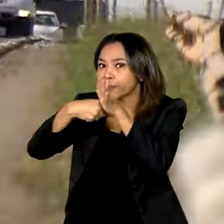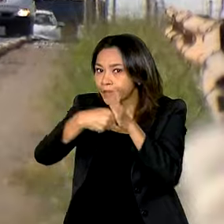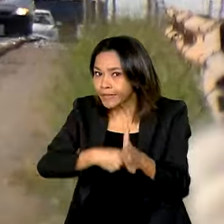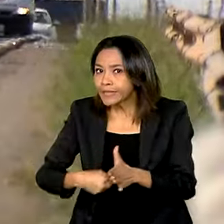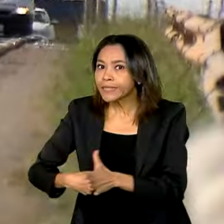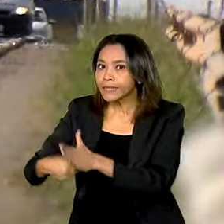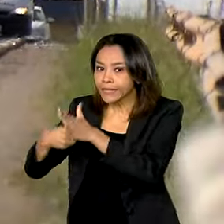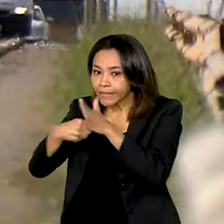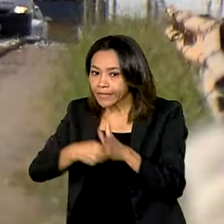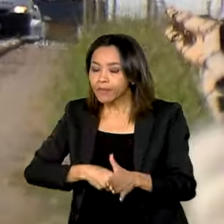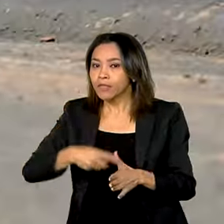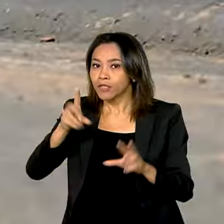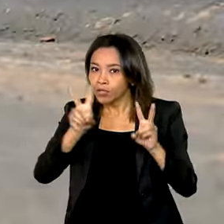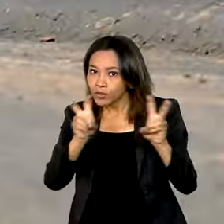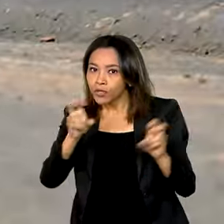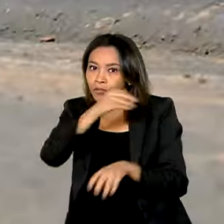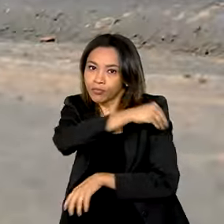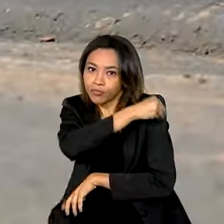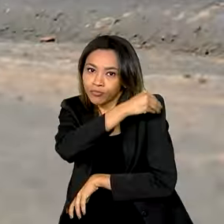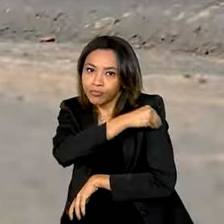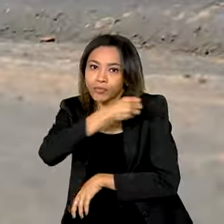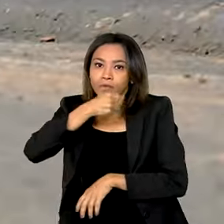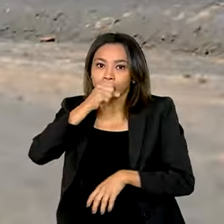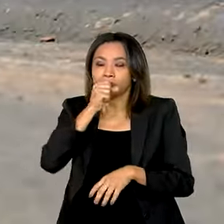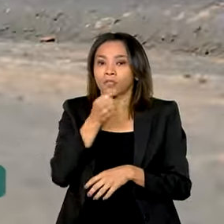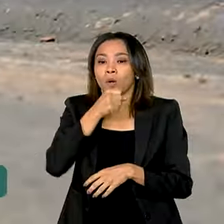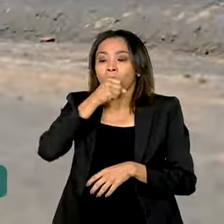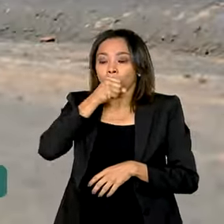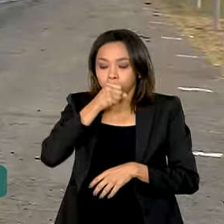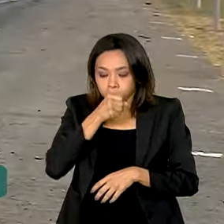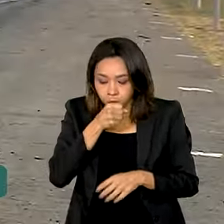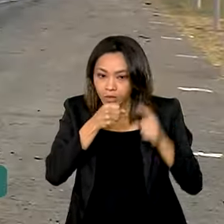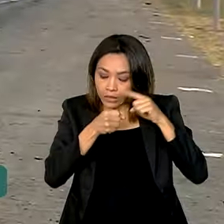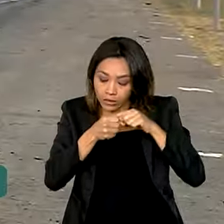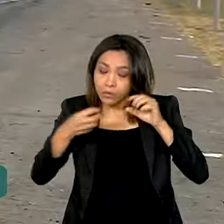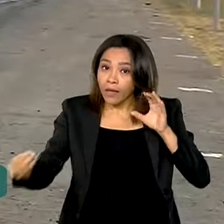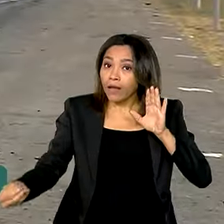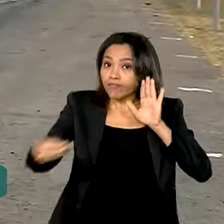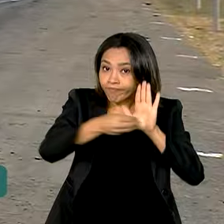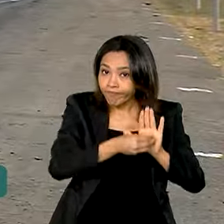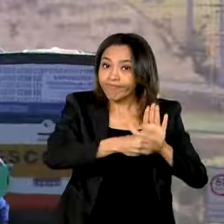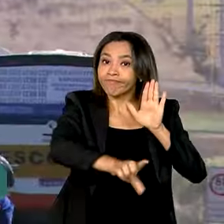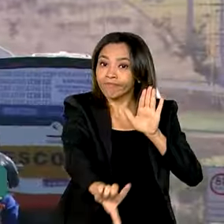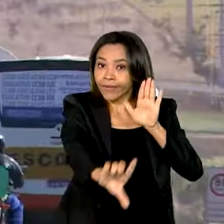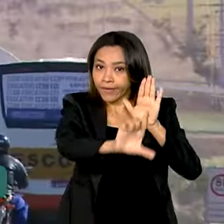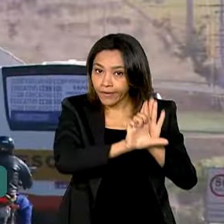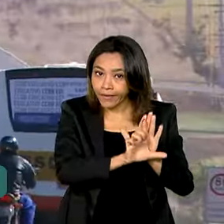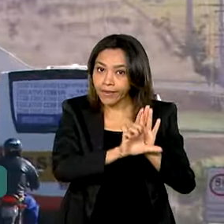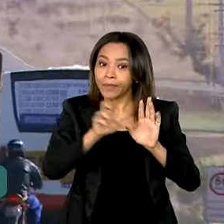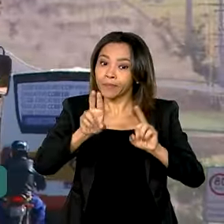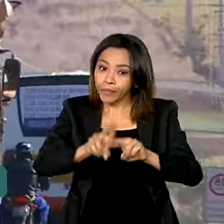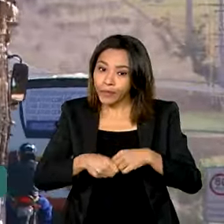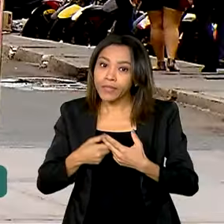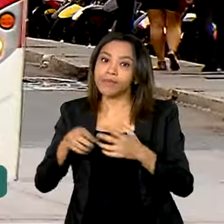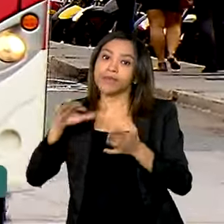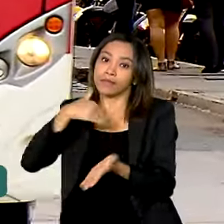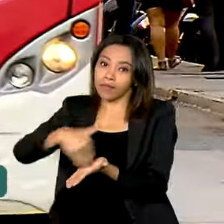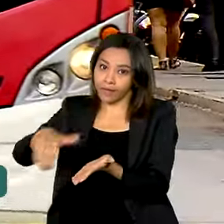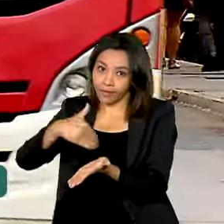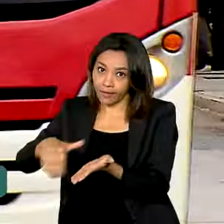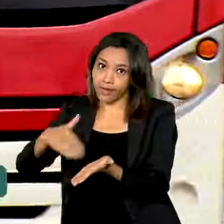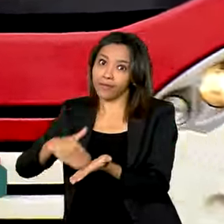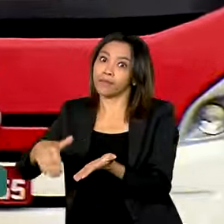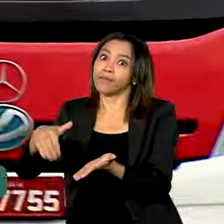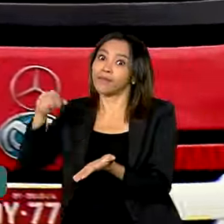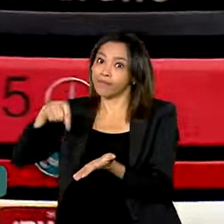teste é uma exigência prevista em lei. Por isso, a Secretaria Nacional de Trânsito, a Senatran, vai disparar um